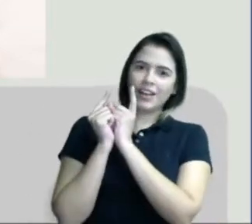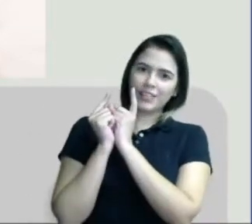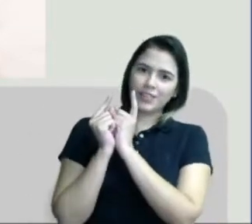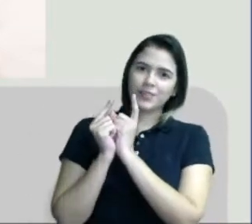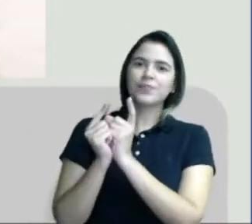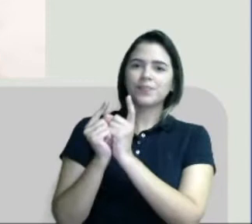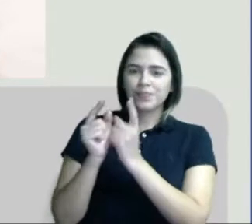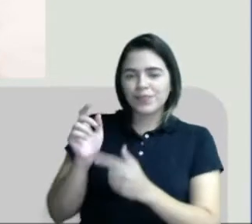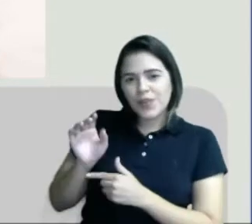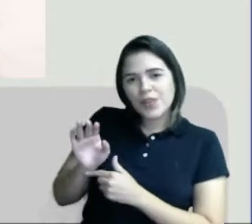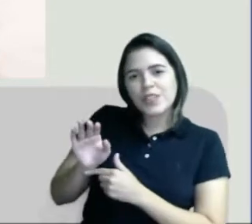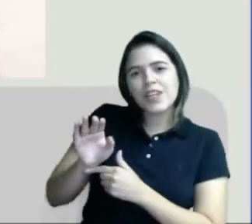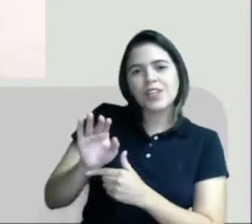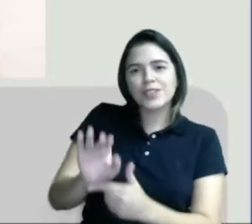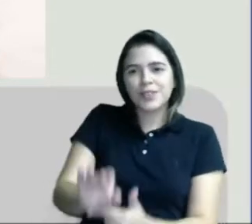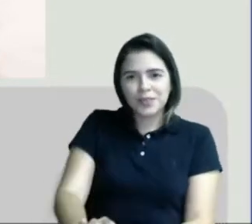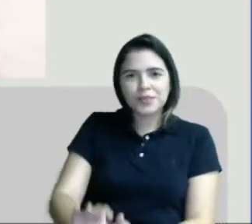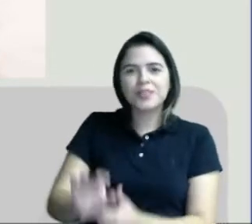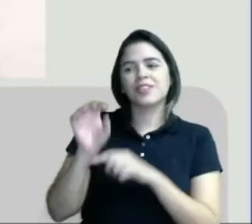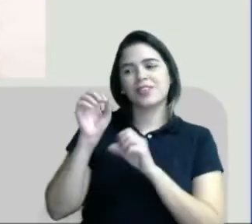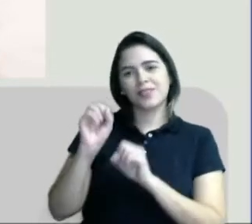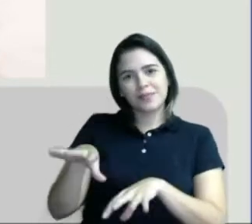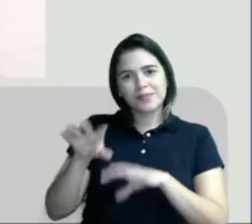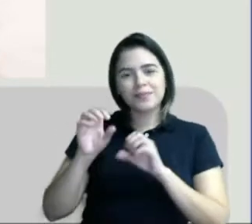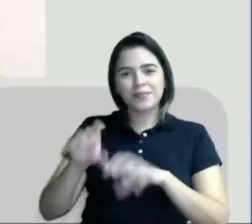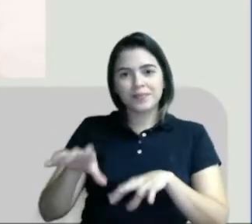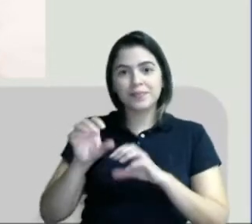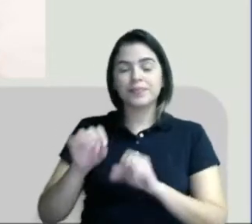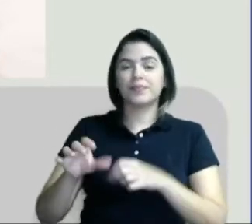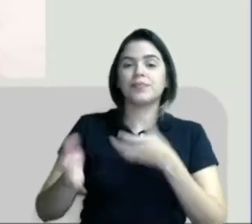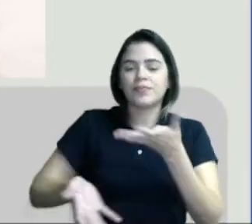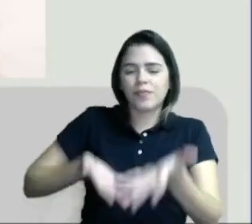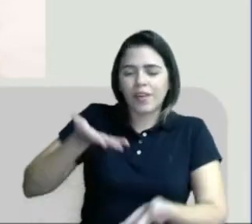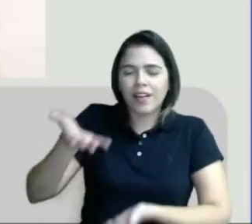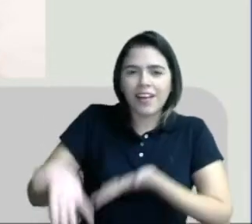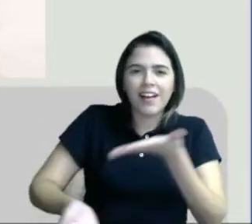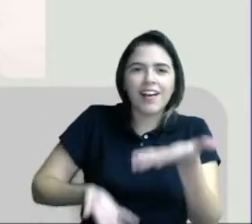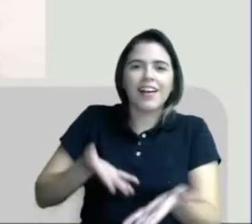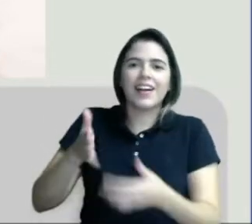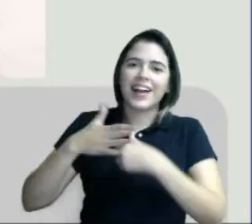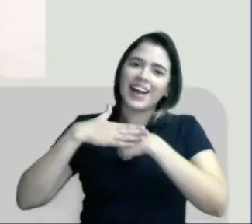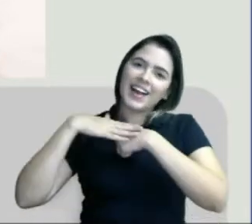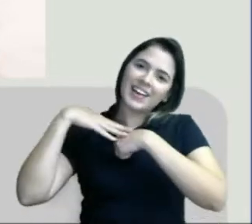nos ajudando, nos ensinando, nos dando carinho.